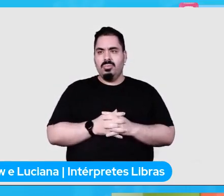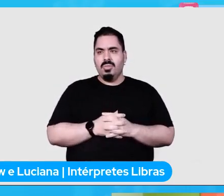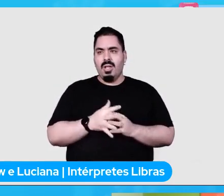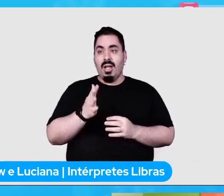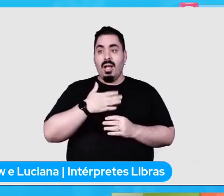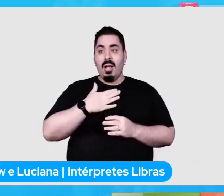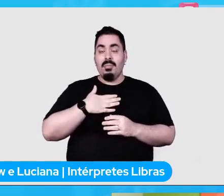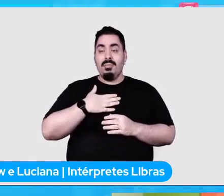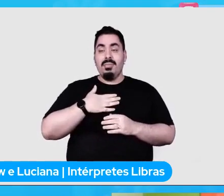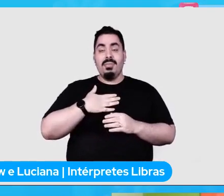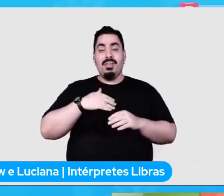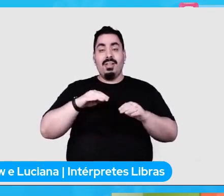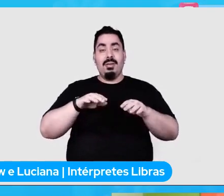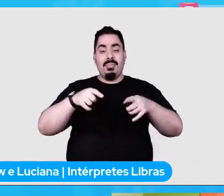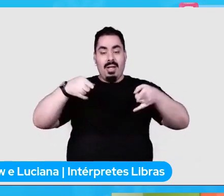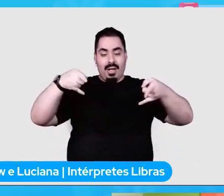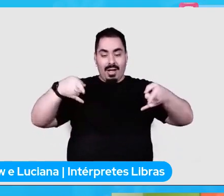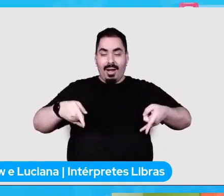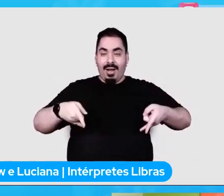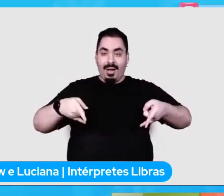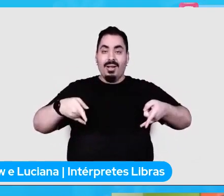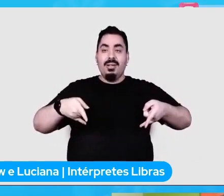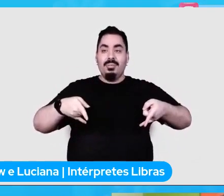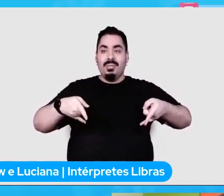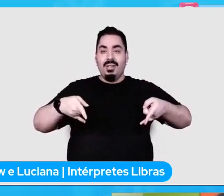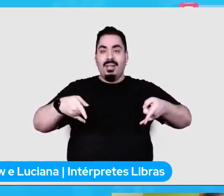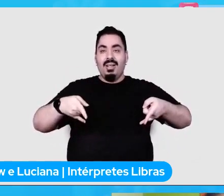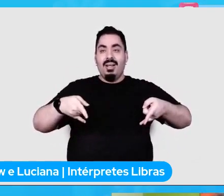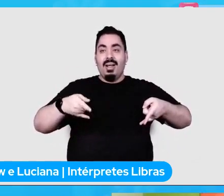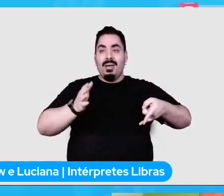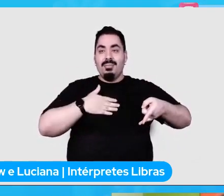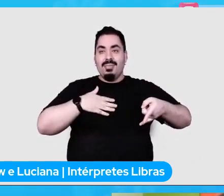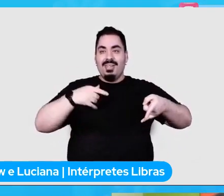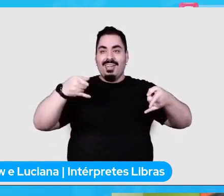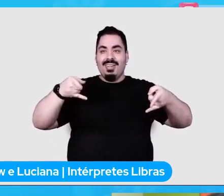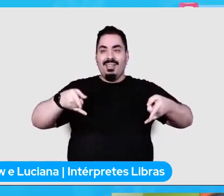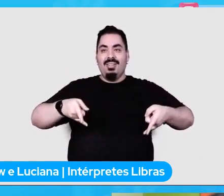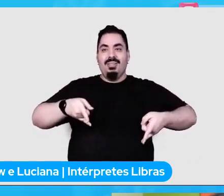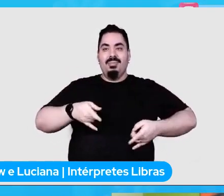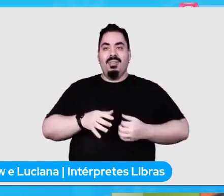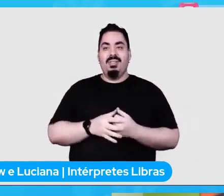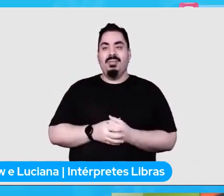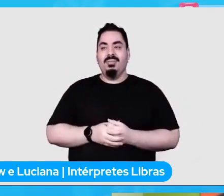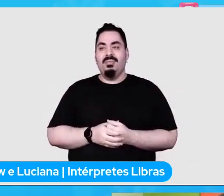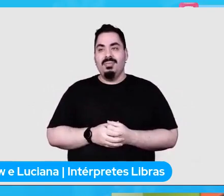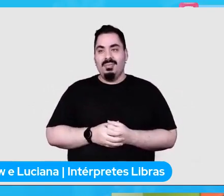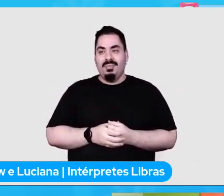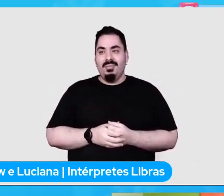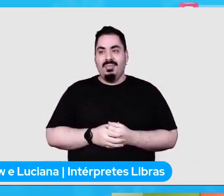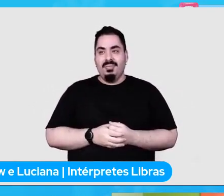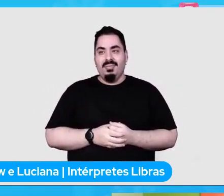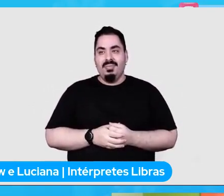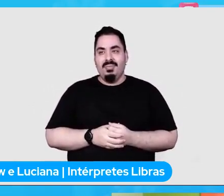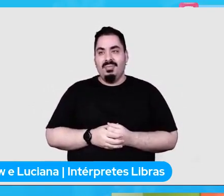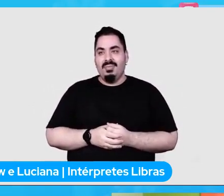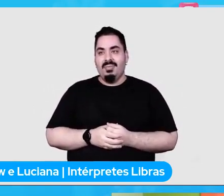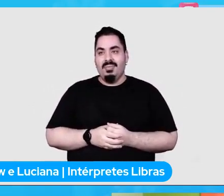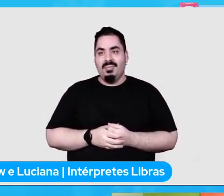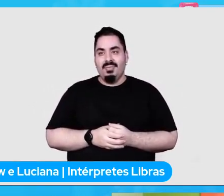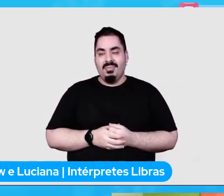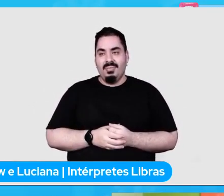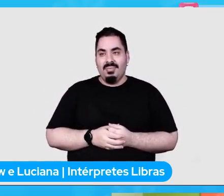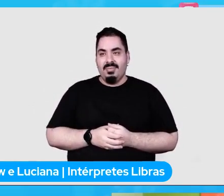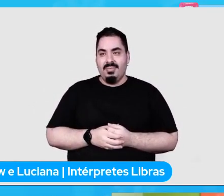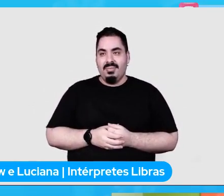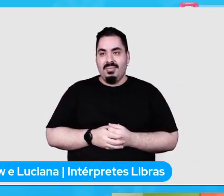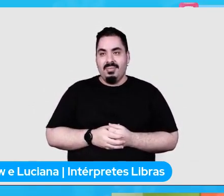é a minha cama aqui é a cama pera aqui é a minha cama aqui é o meu escritório é o quarto